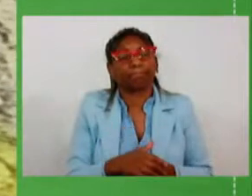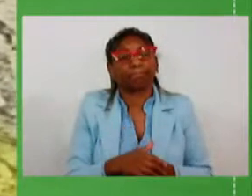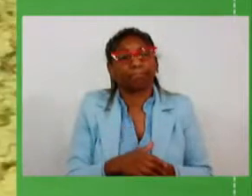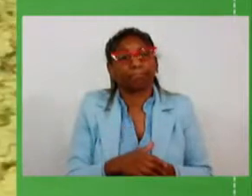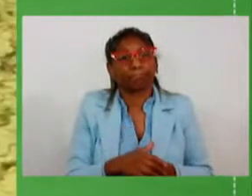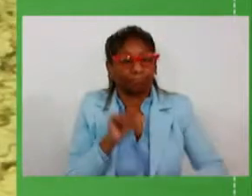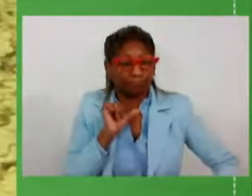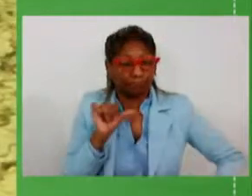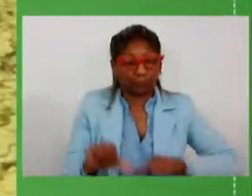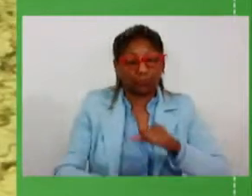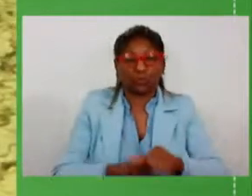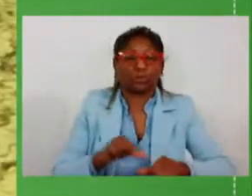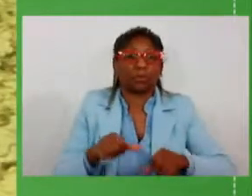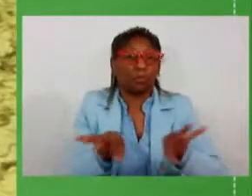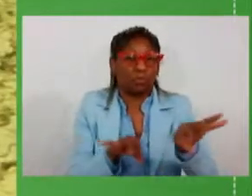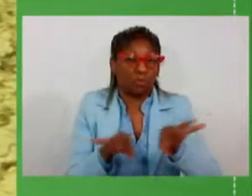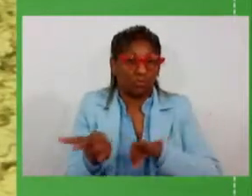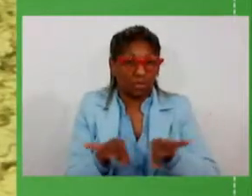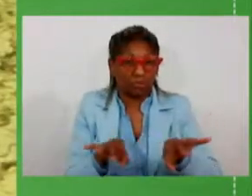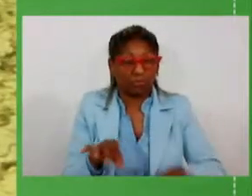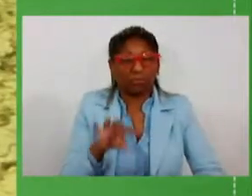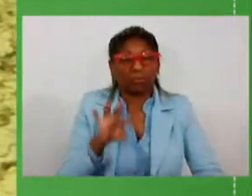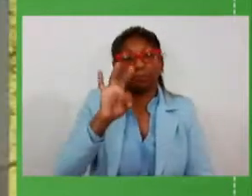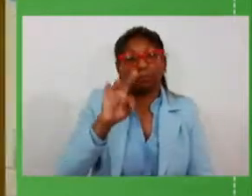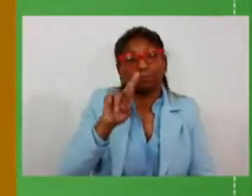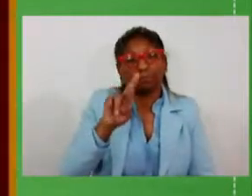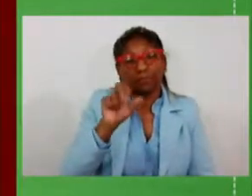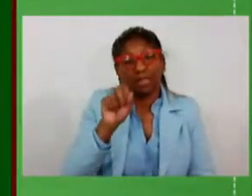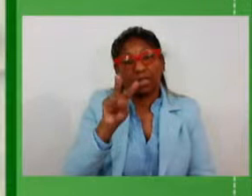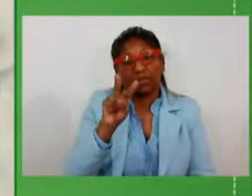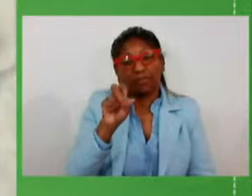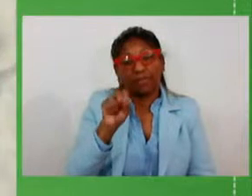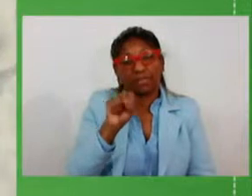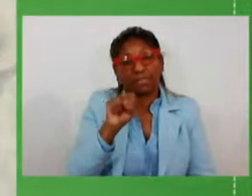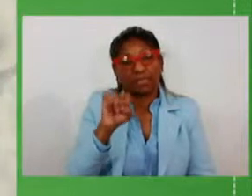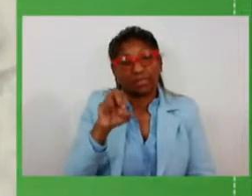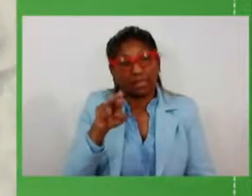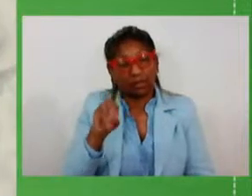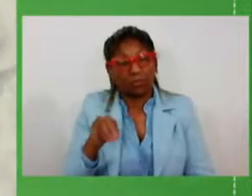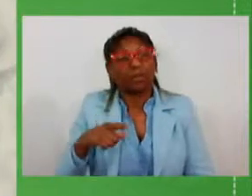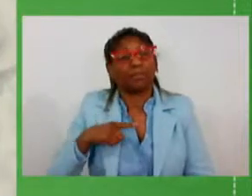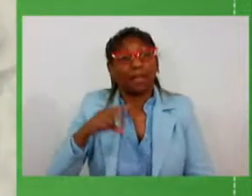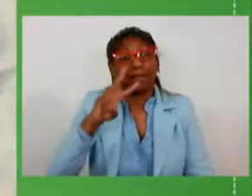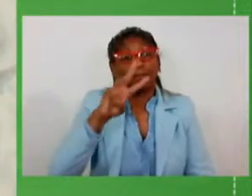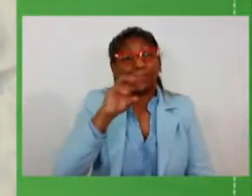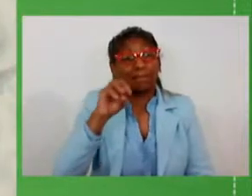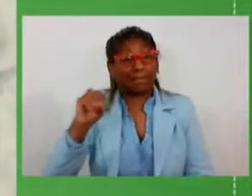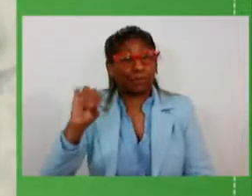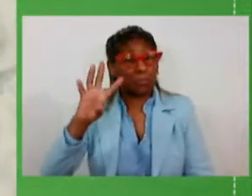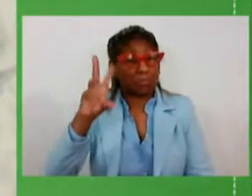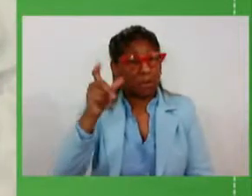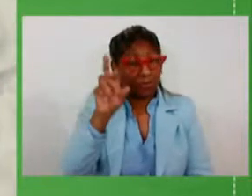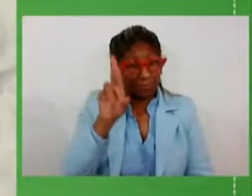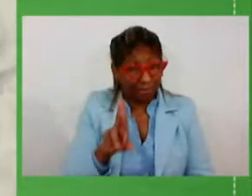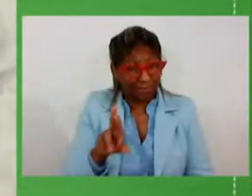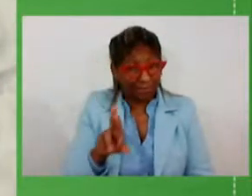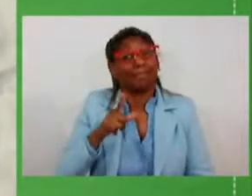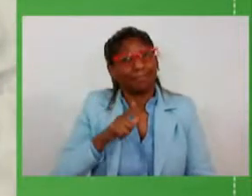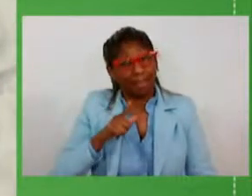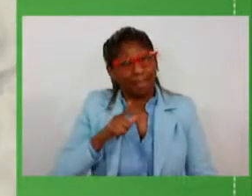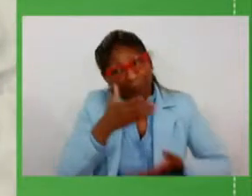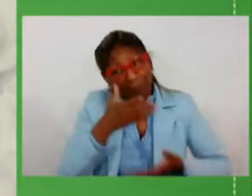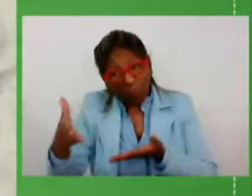o projeto e temos Travesseiro que tem 13 milhões de reais de investimentos projetados para fazer as obras